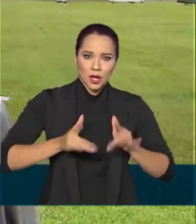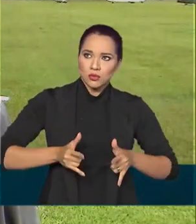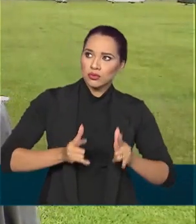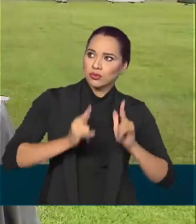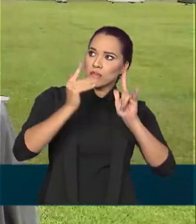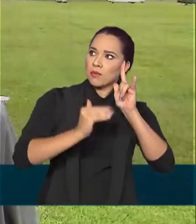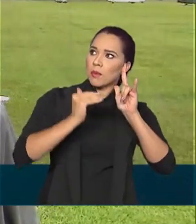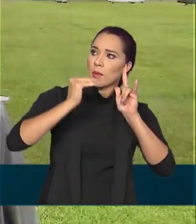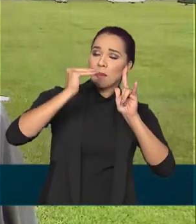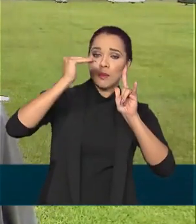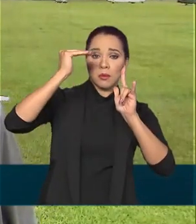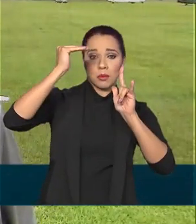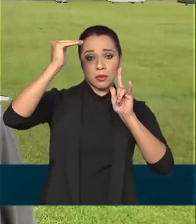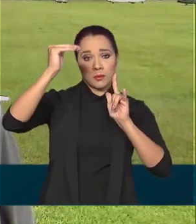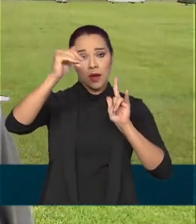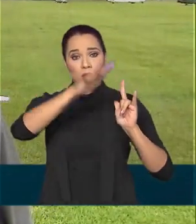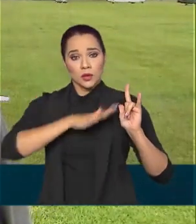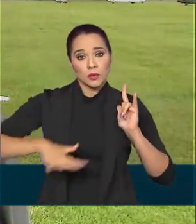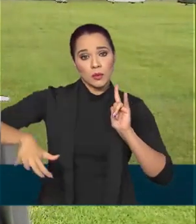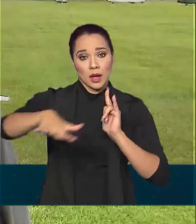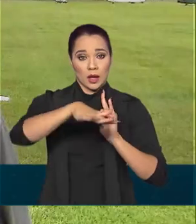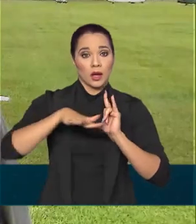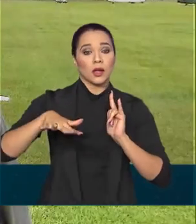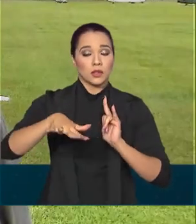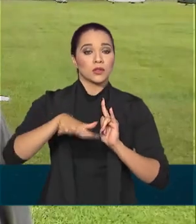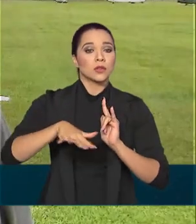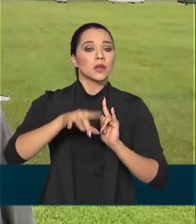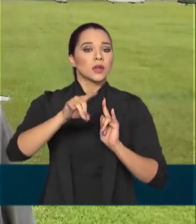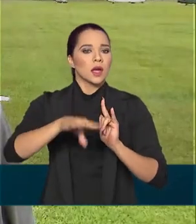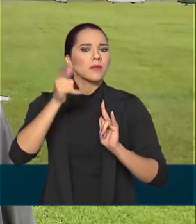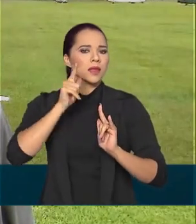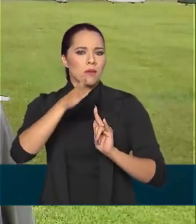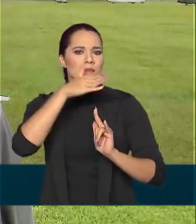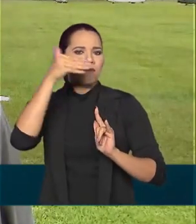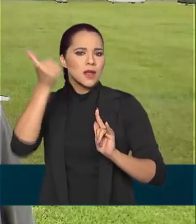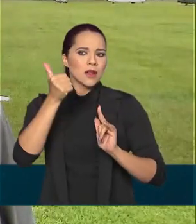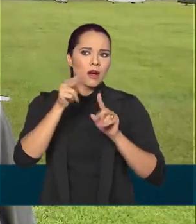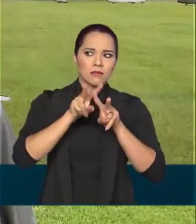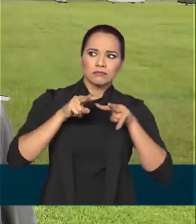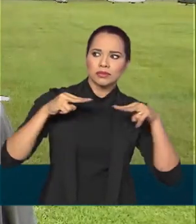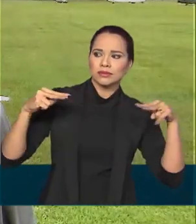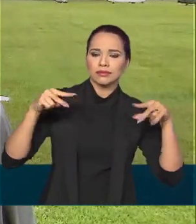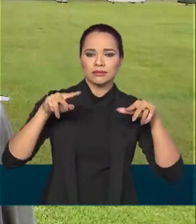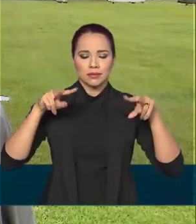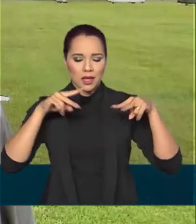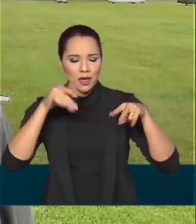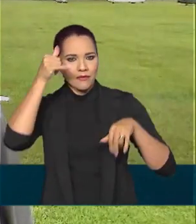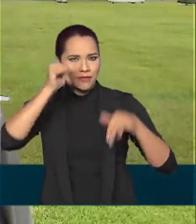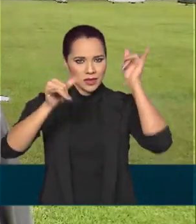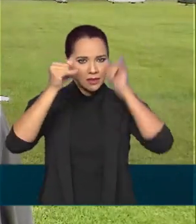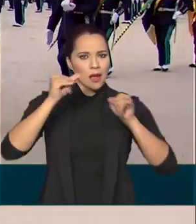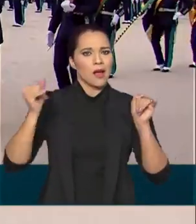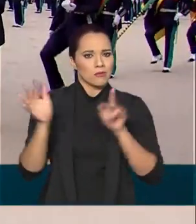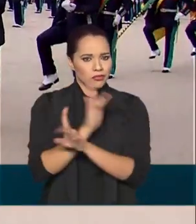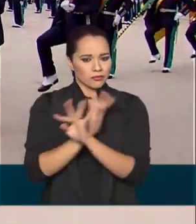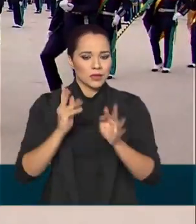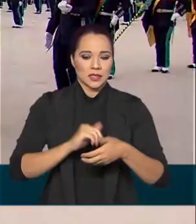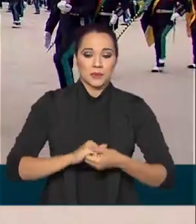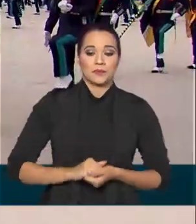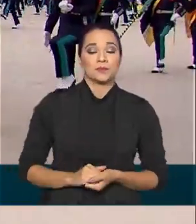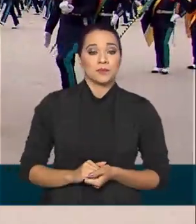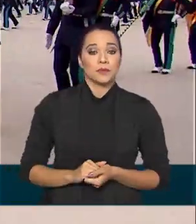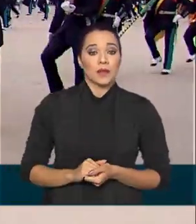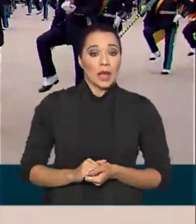em torno do pátio Tenente Moura, para proporcionar melhor dispersão e, assim, evitar qualquer possibilidade de contágio. As